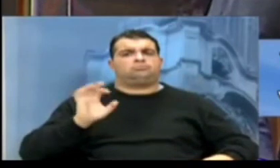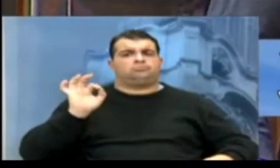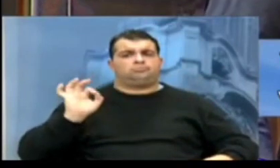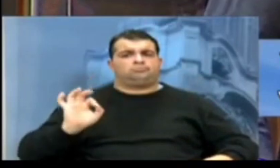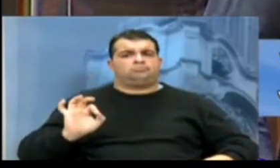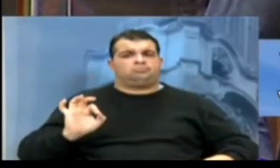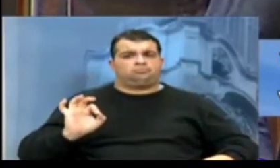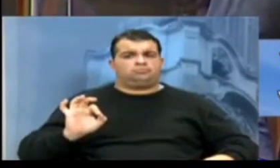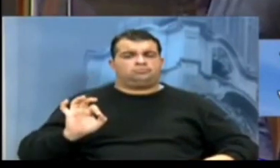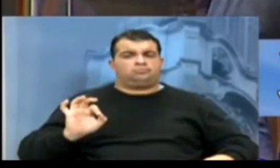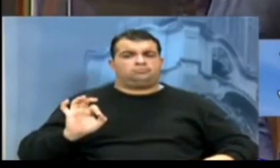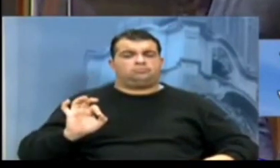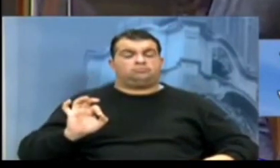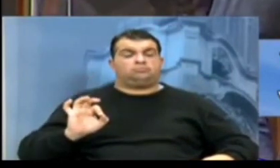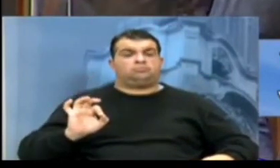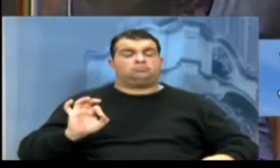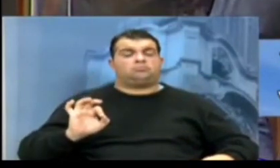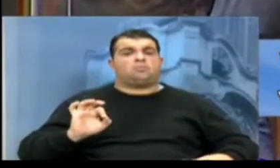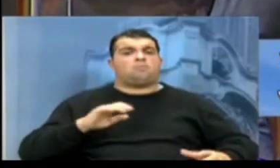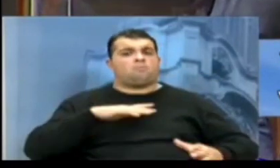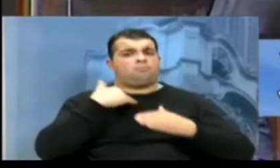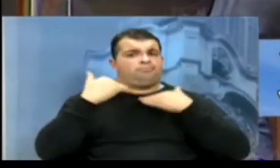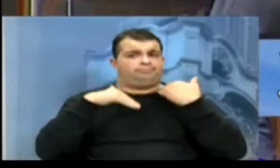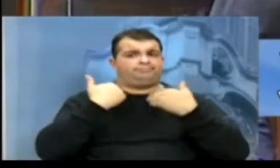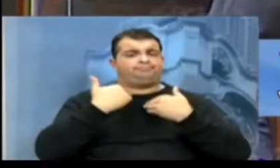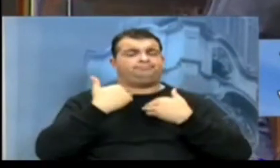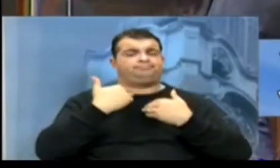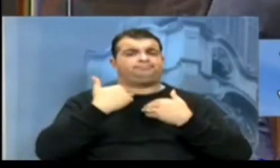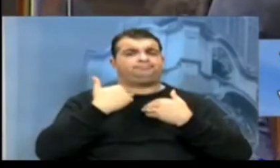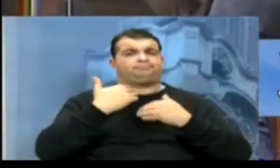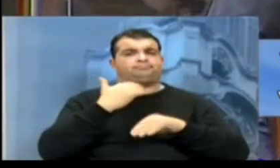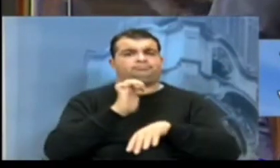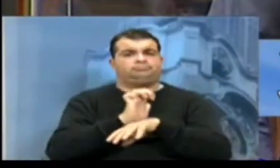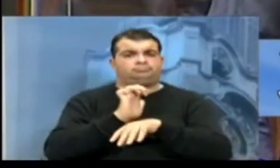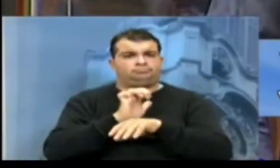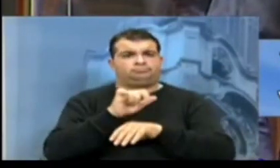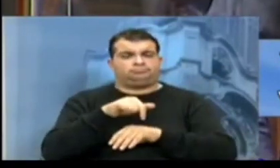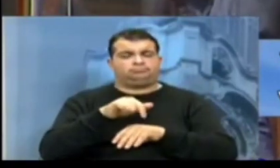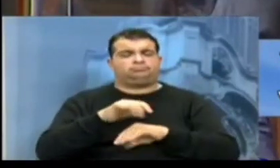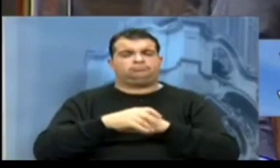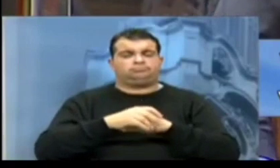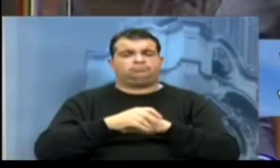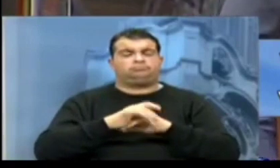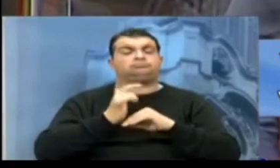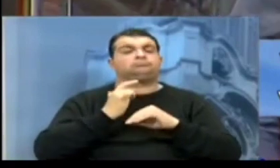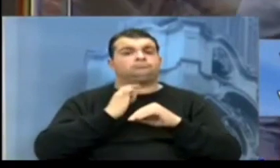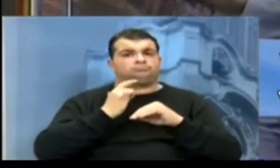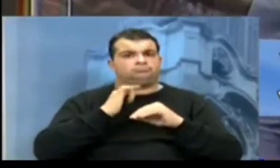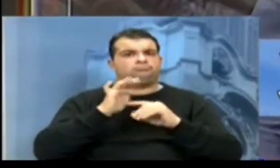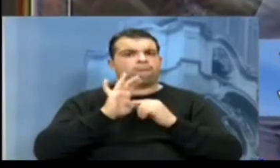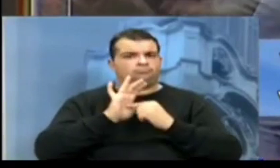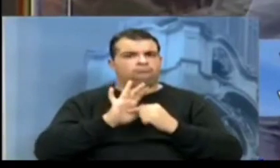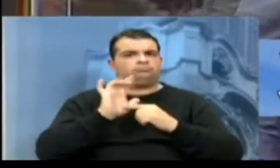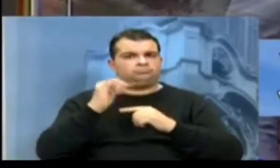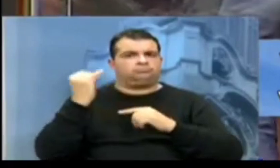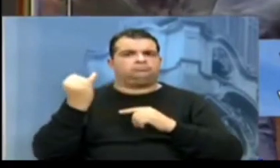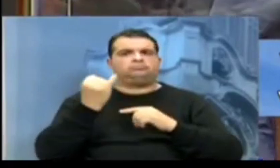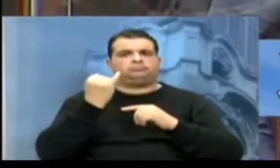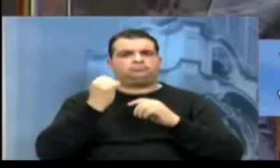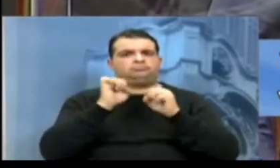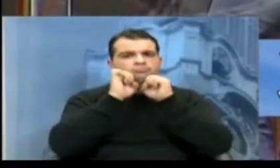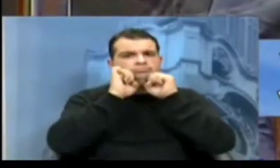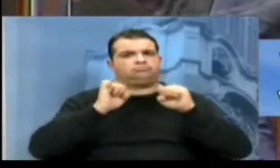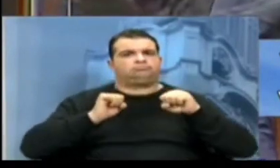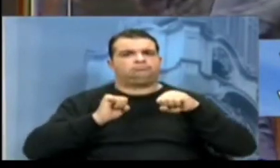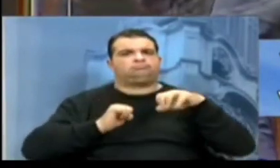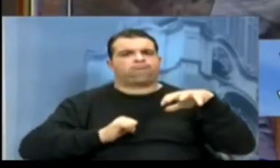nos homicídios no nosso Estado, demonstra a importância e a relevância desse departamento.